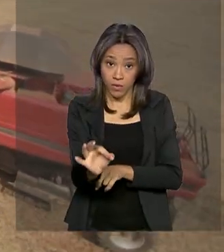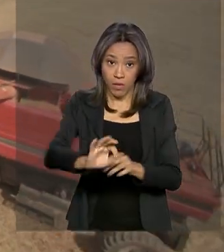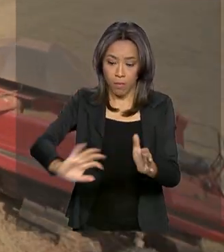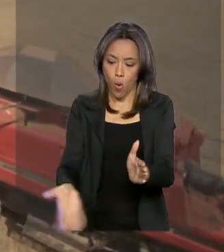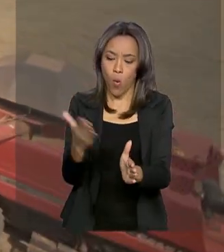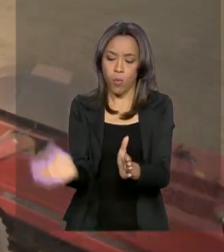no país.